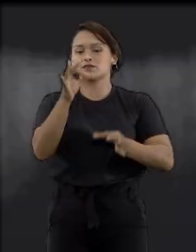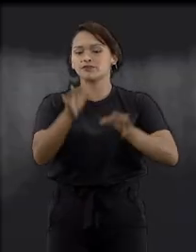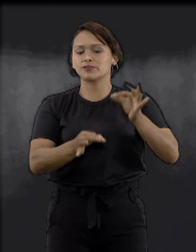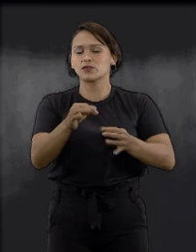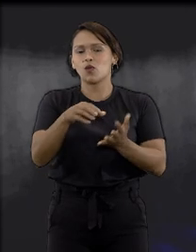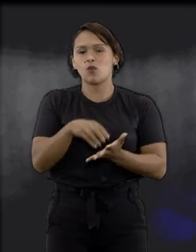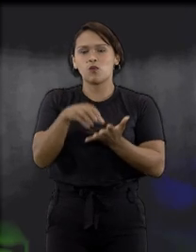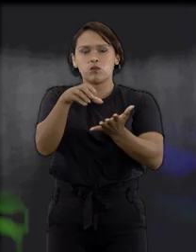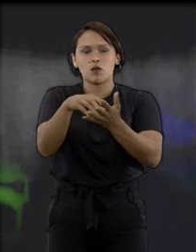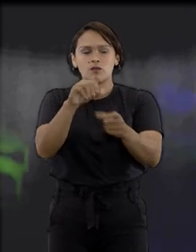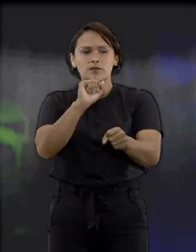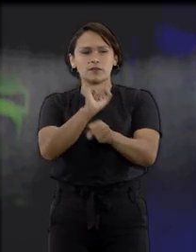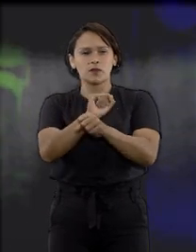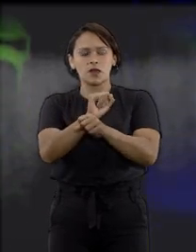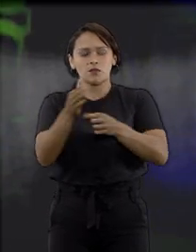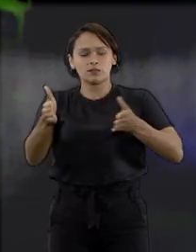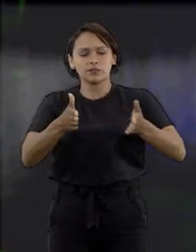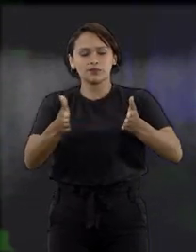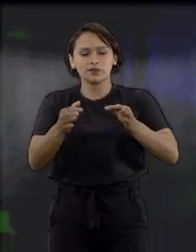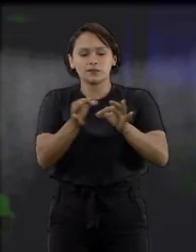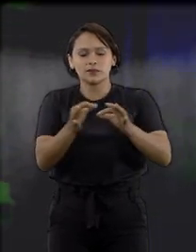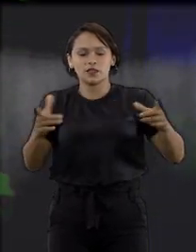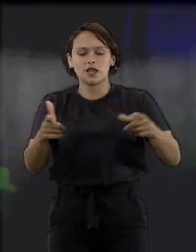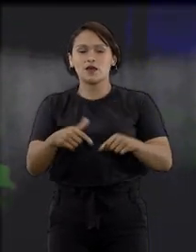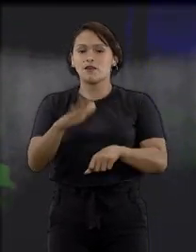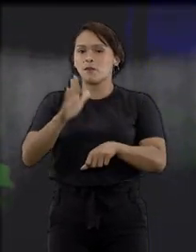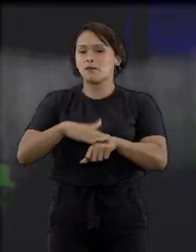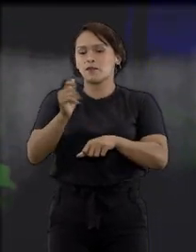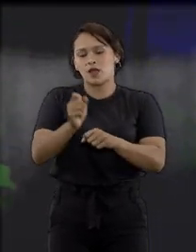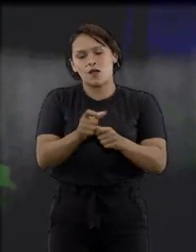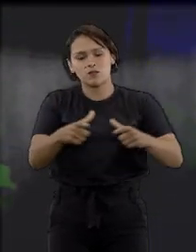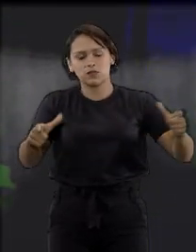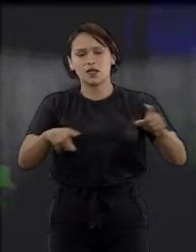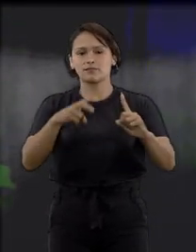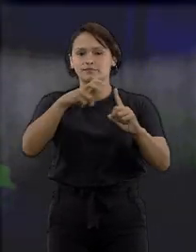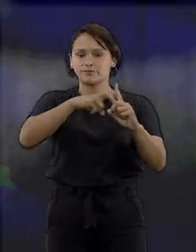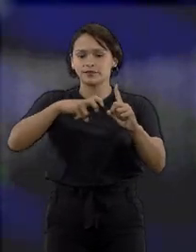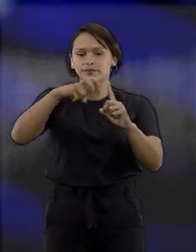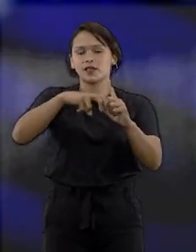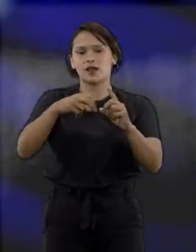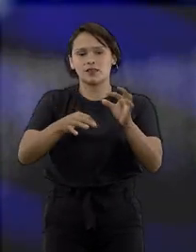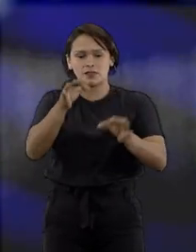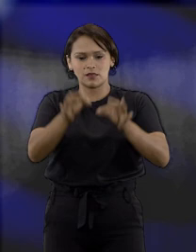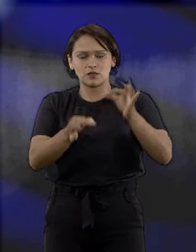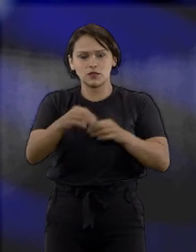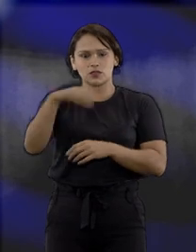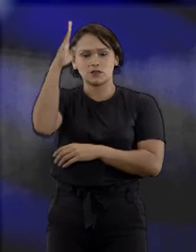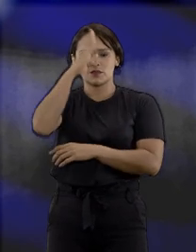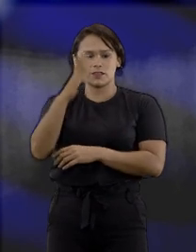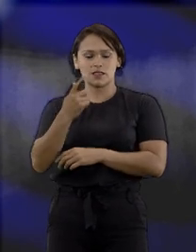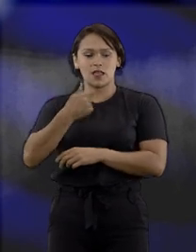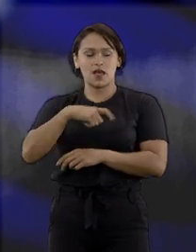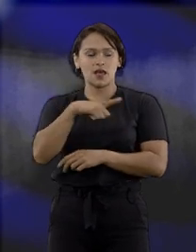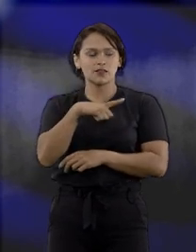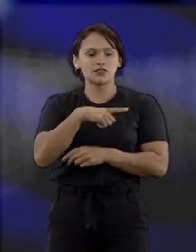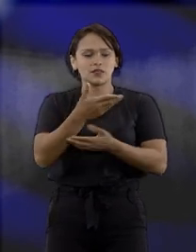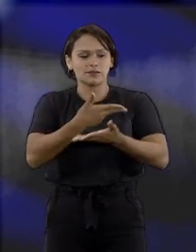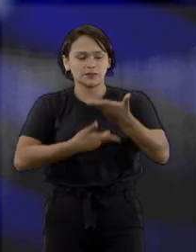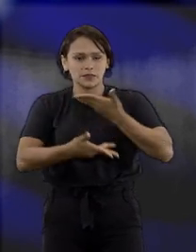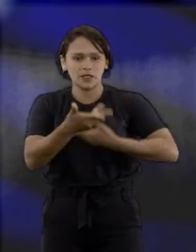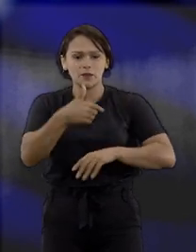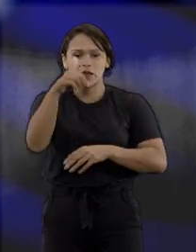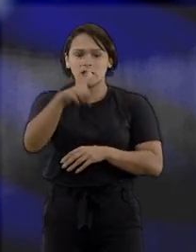paralisado tanto tempo. Então, só isso daí já denota ser o maior ataque cibernético da justiça brasileira. As interações que a gente teve